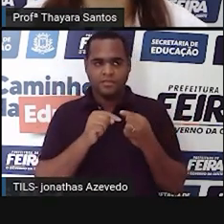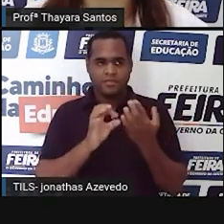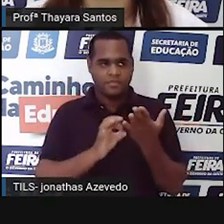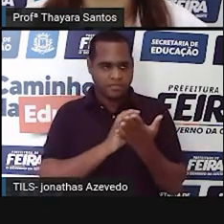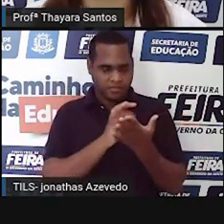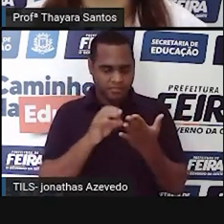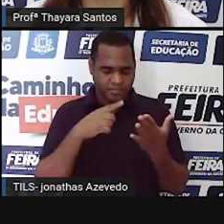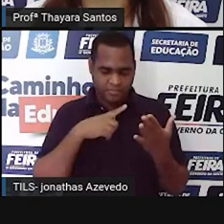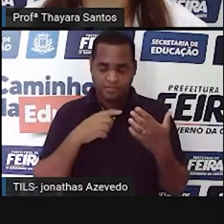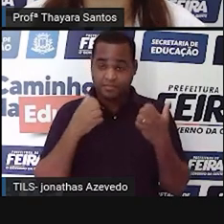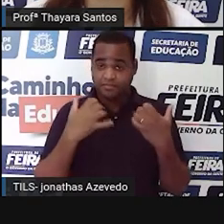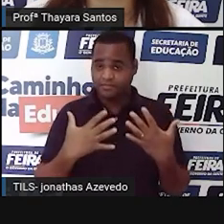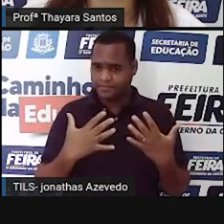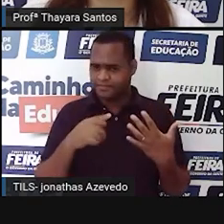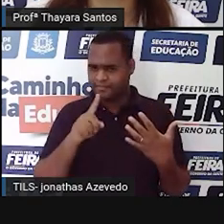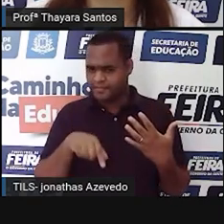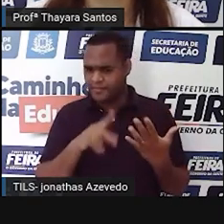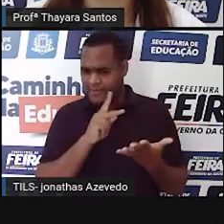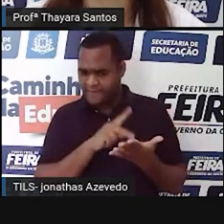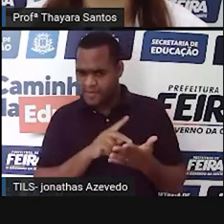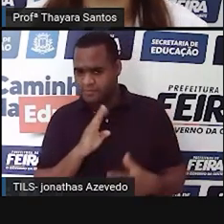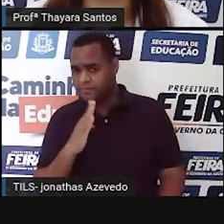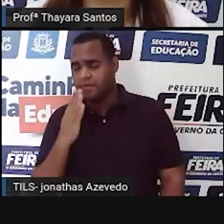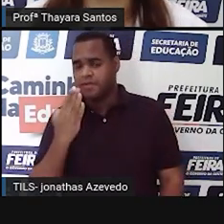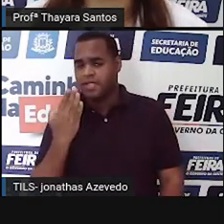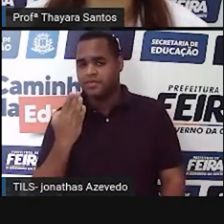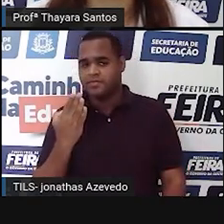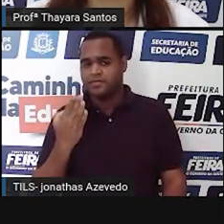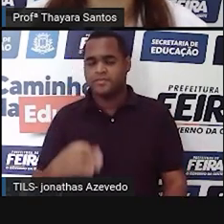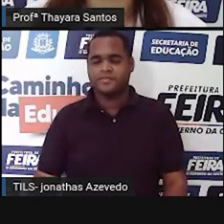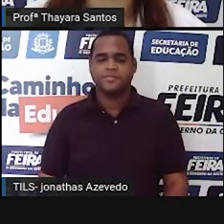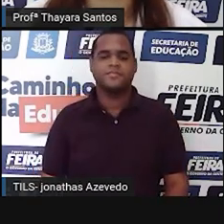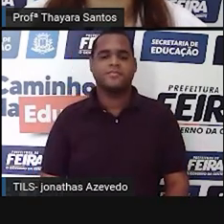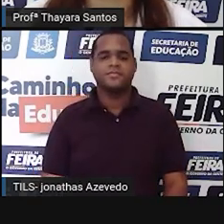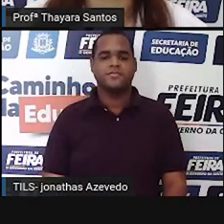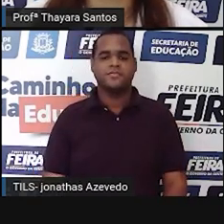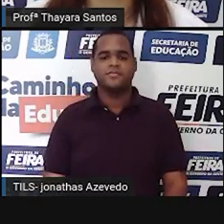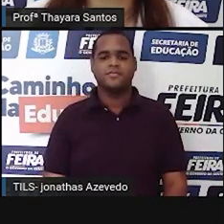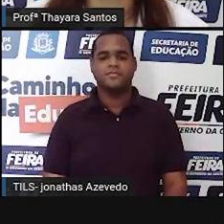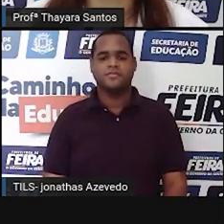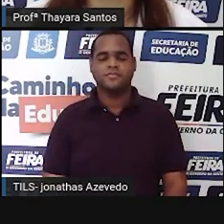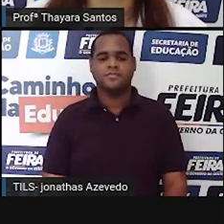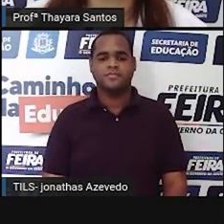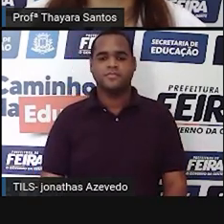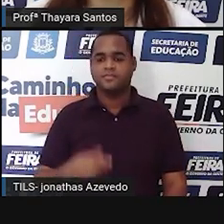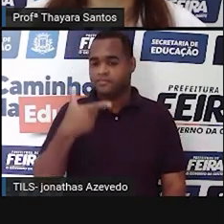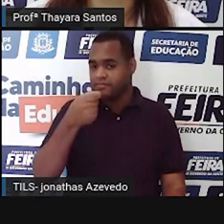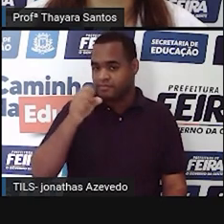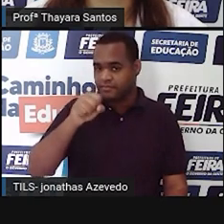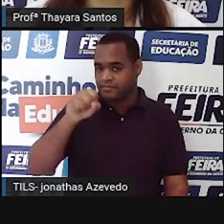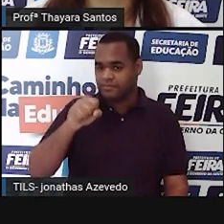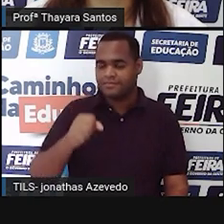Essa afirmação é verdadeira ou ela é falsa? 20 segundos.